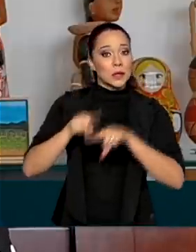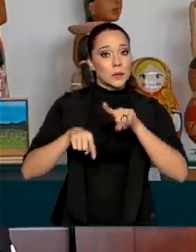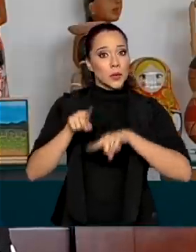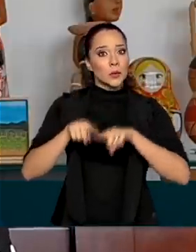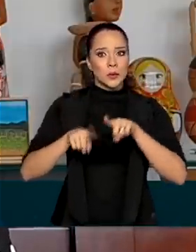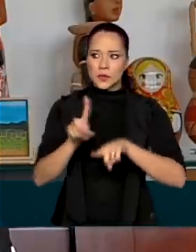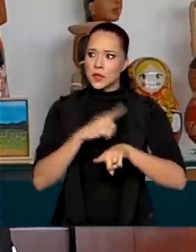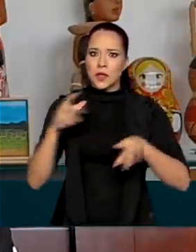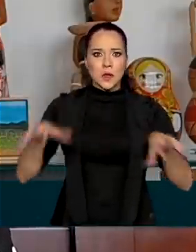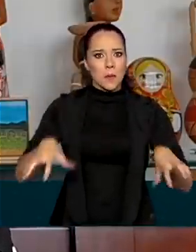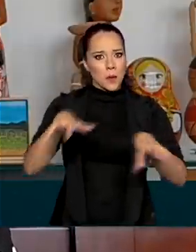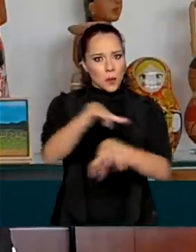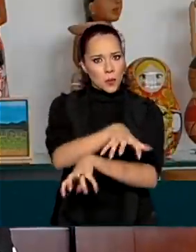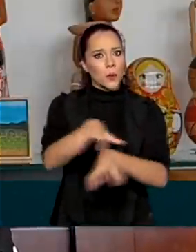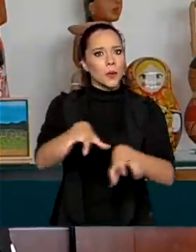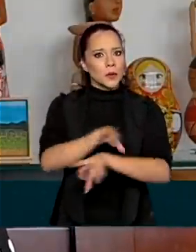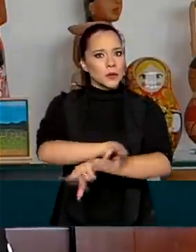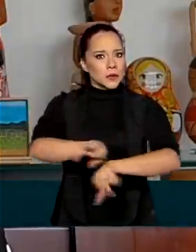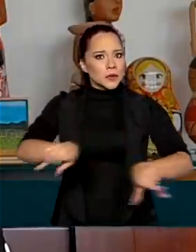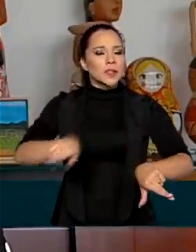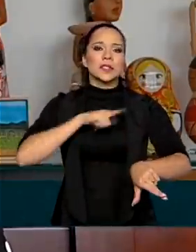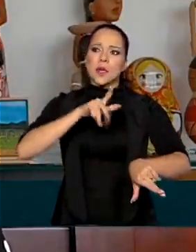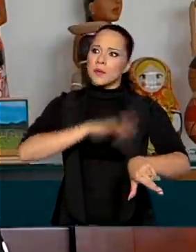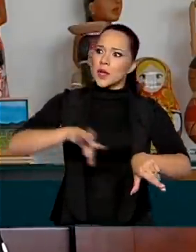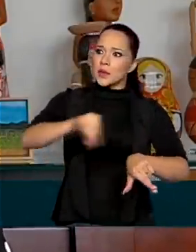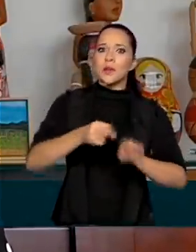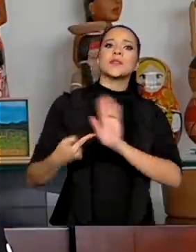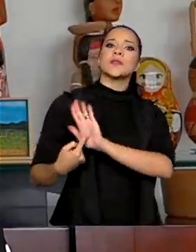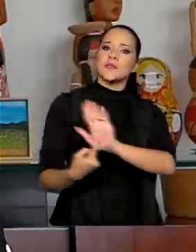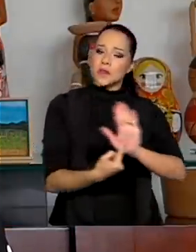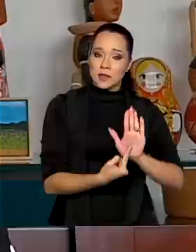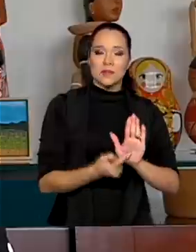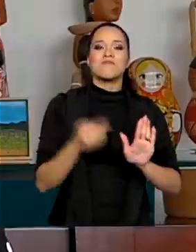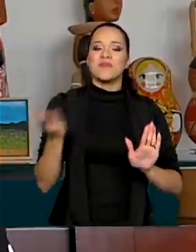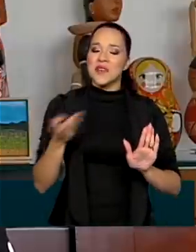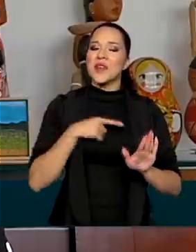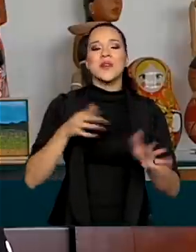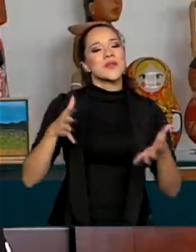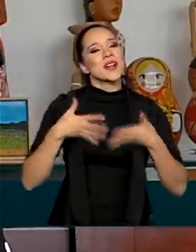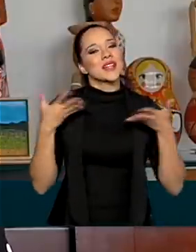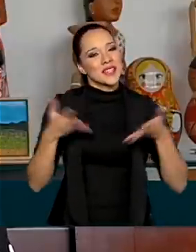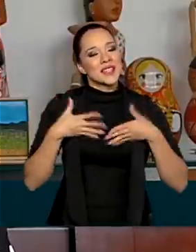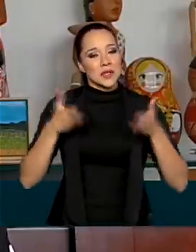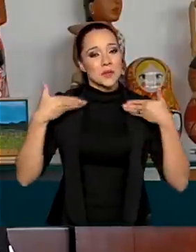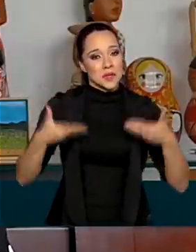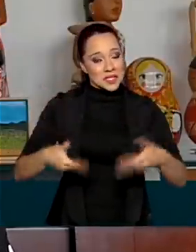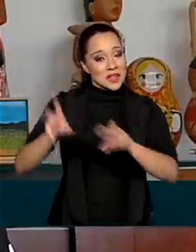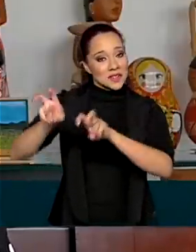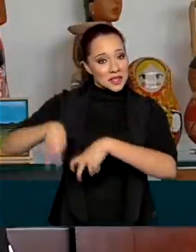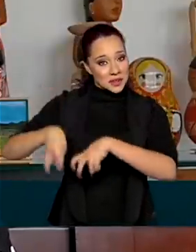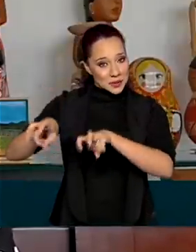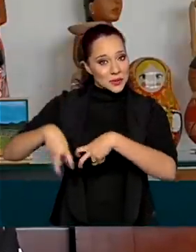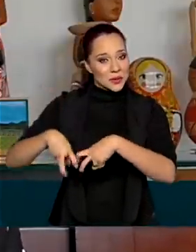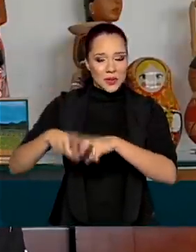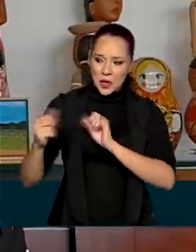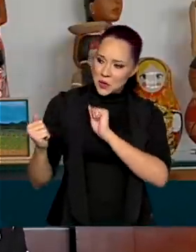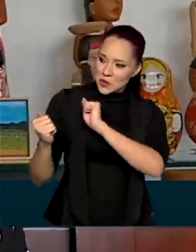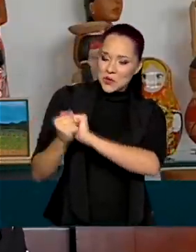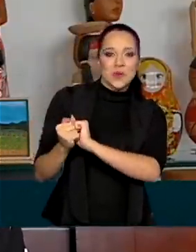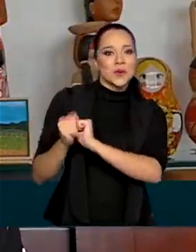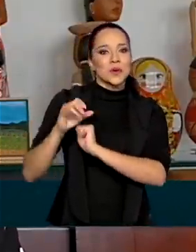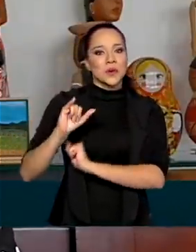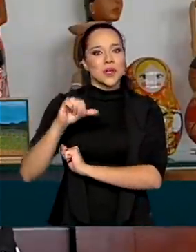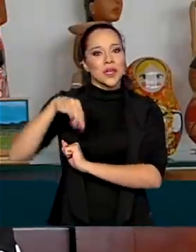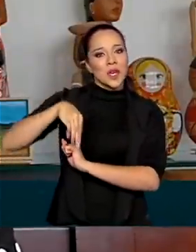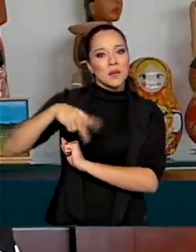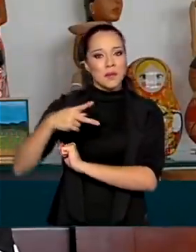biodiversidade têm para todas essas indicações. Então, é com muita alegria que o Ministério da Agricultura, juntamente com o